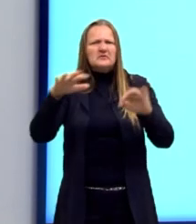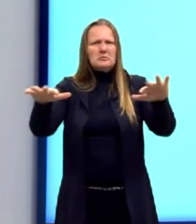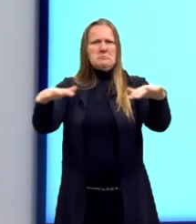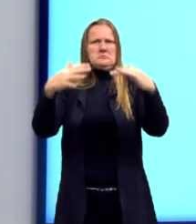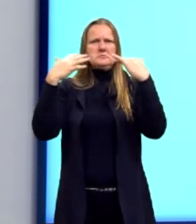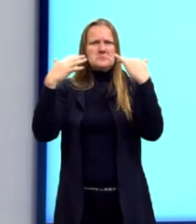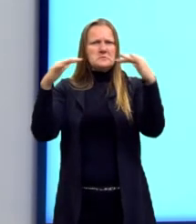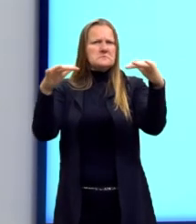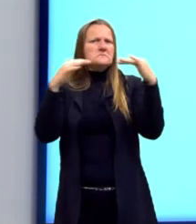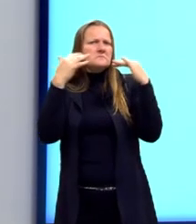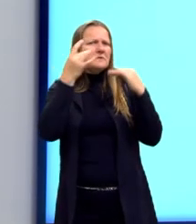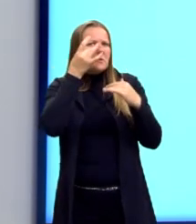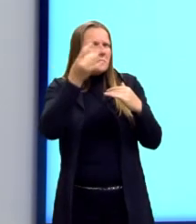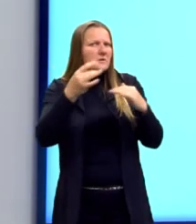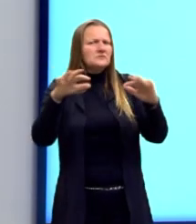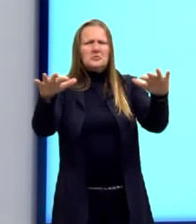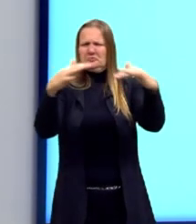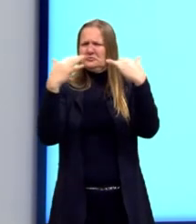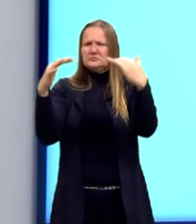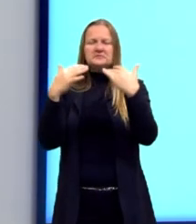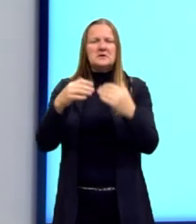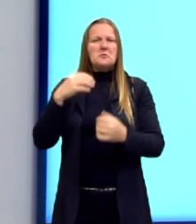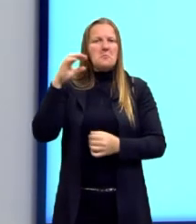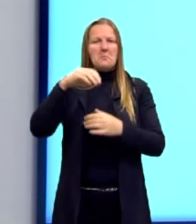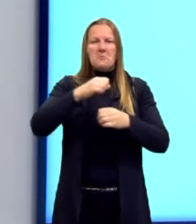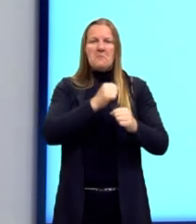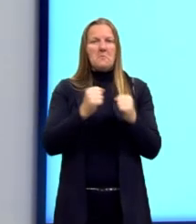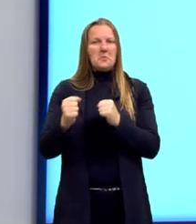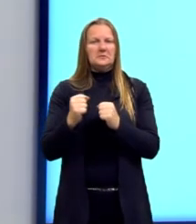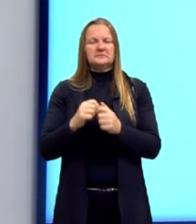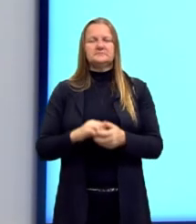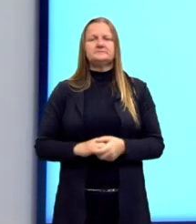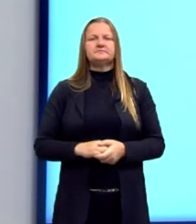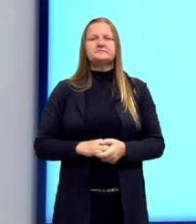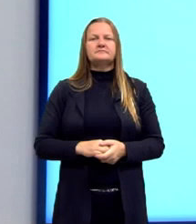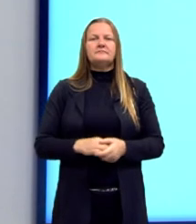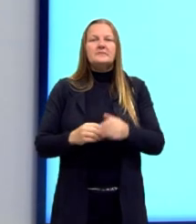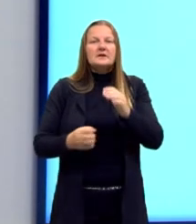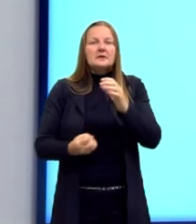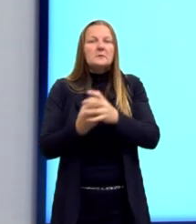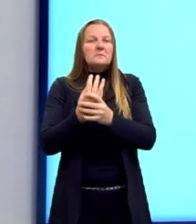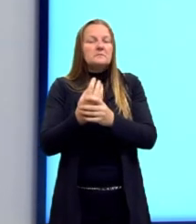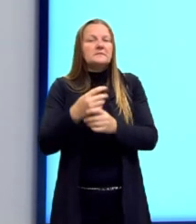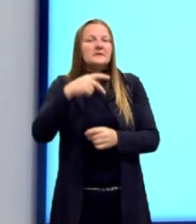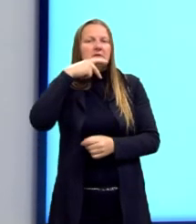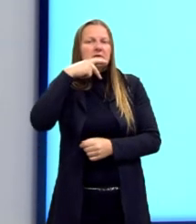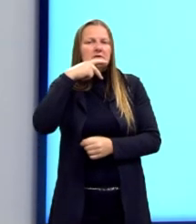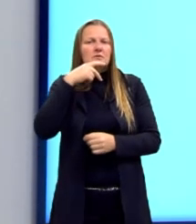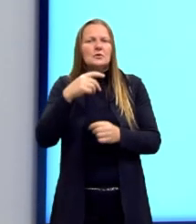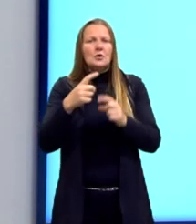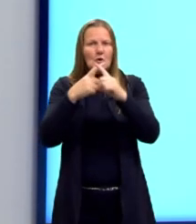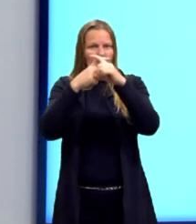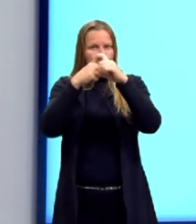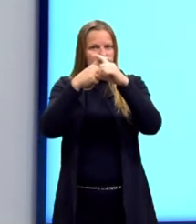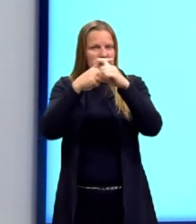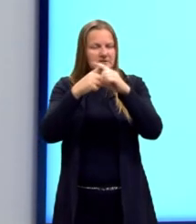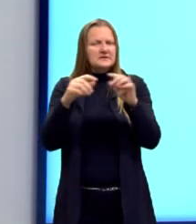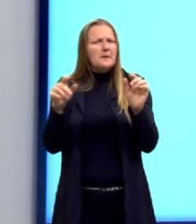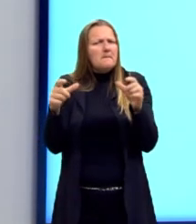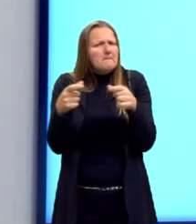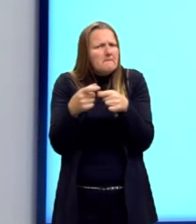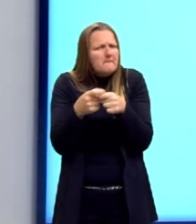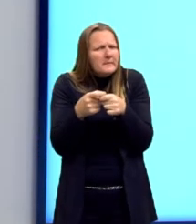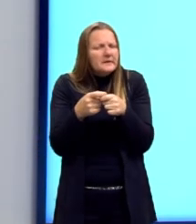chamavam muita atenção, mas em 1923, quando o Partido Nazista surge, ele é um partido pequeno e muito radical,